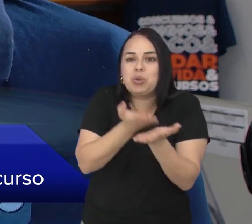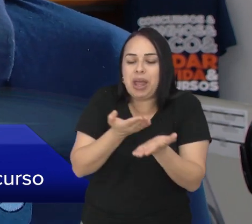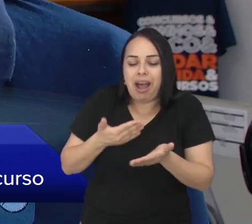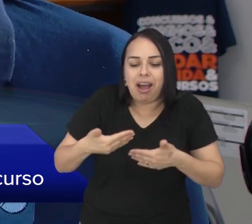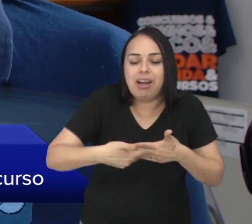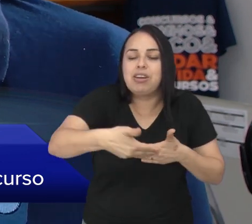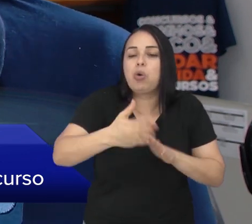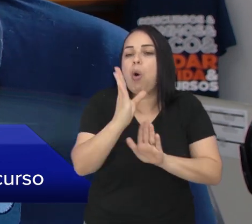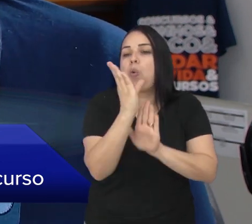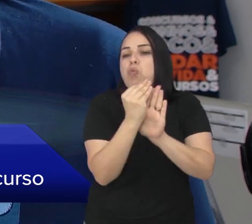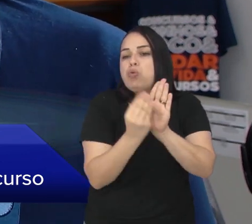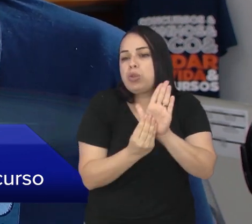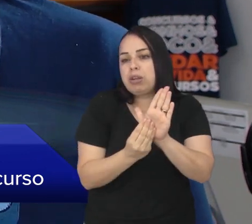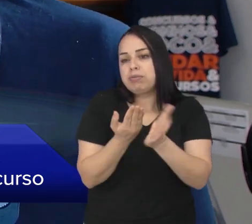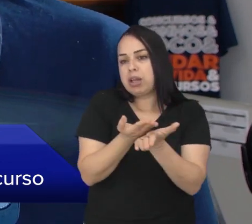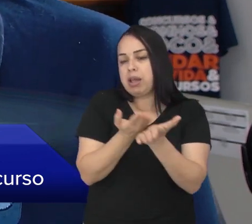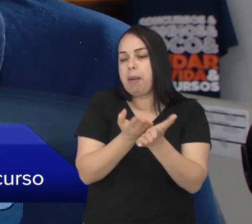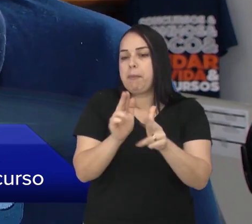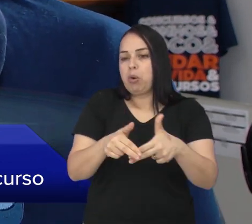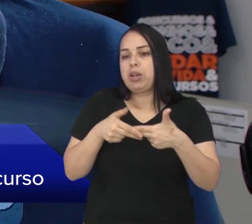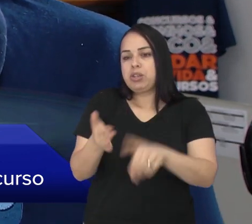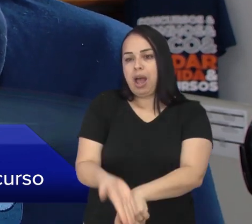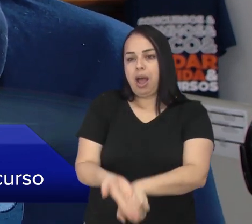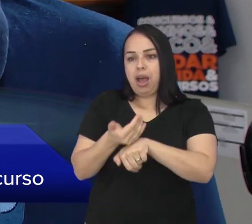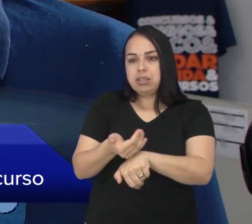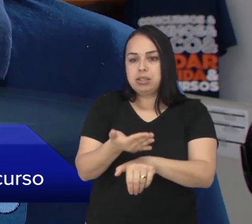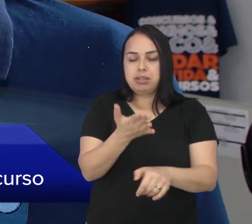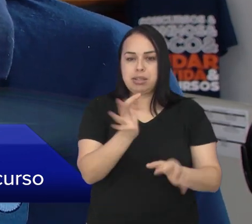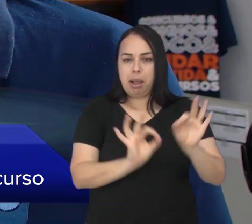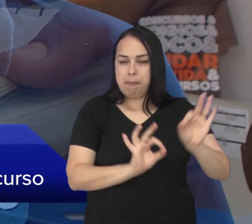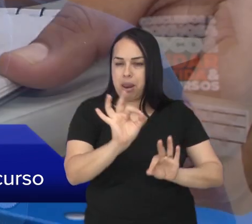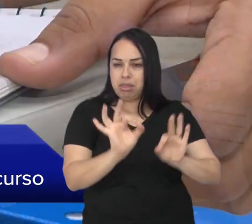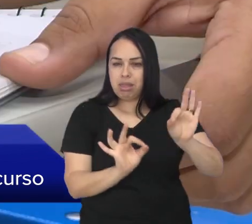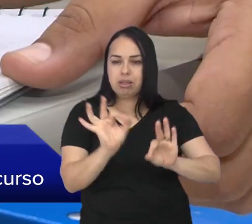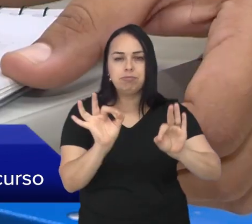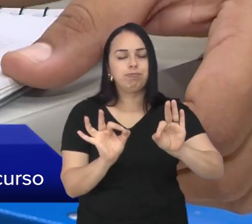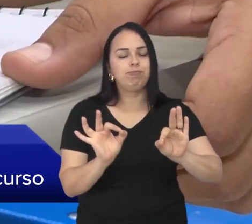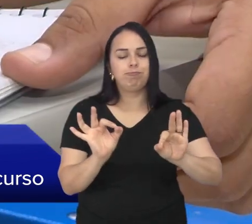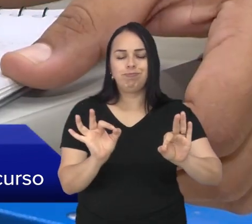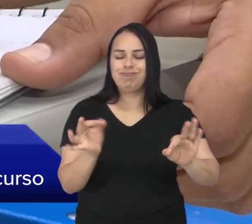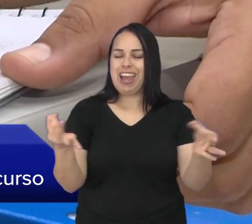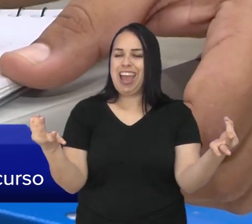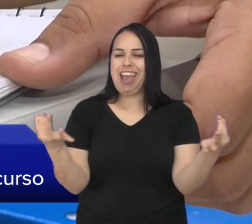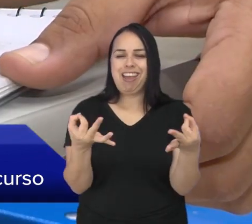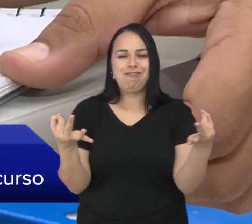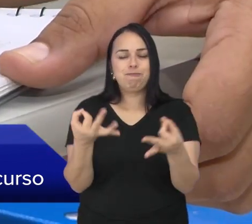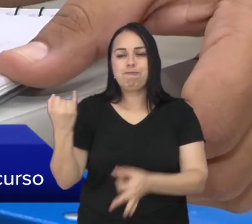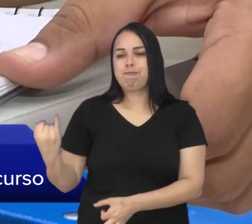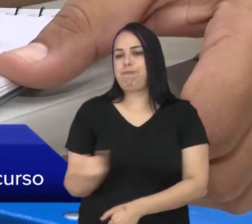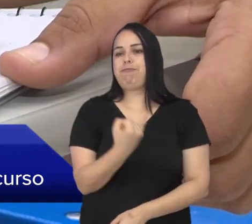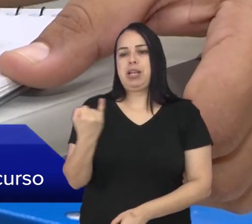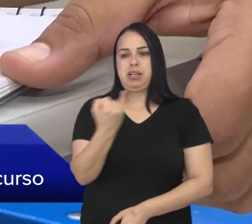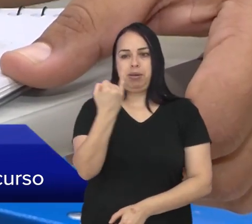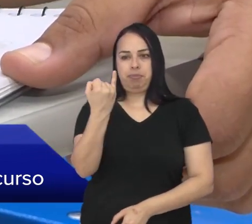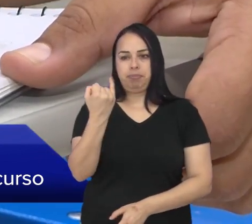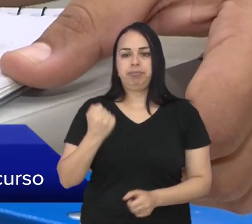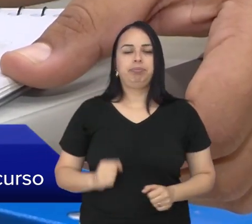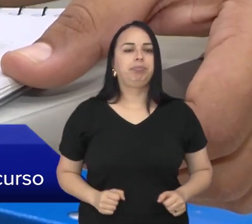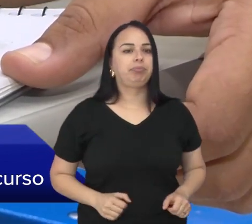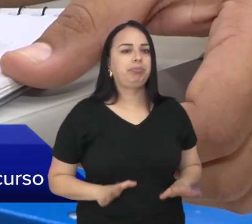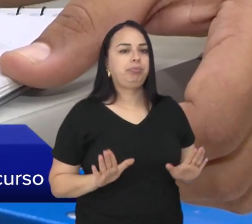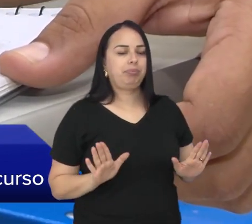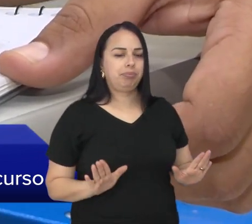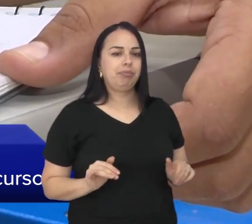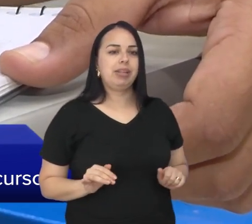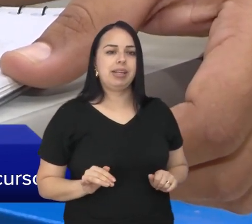estudar, qual o conteúdo que ele vai estudar. Então, esse planejamento, essa organização é fundamental para o